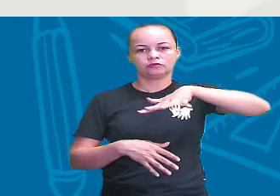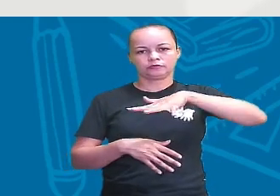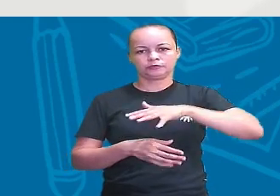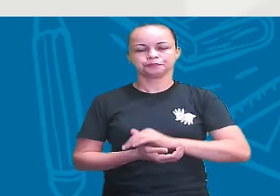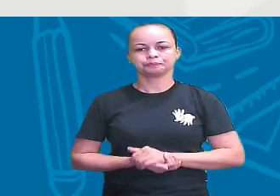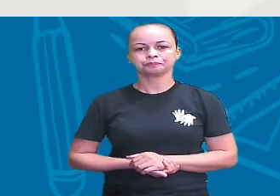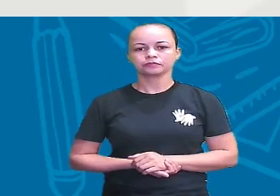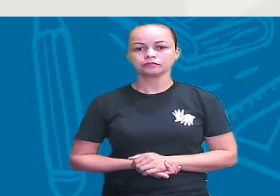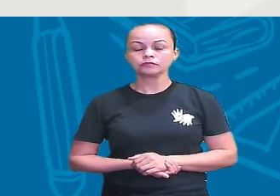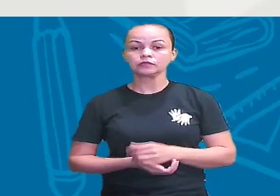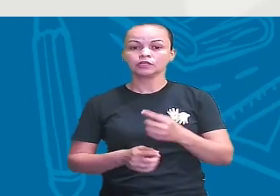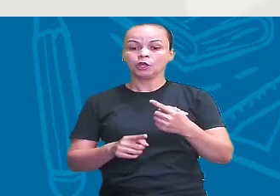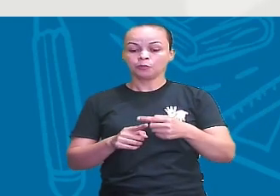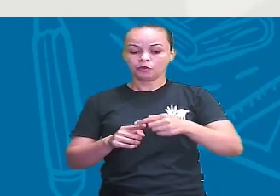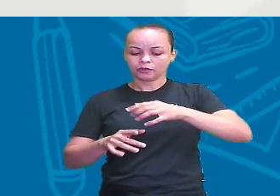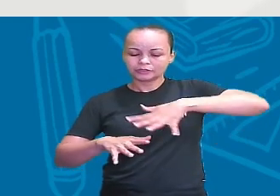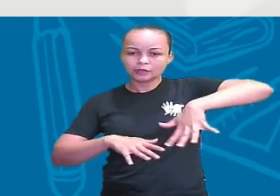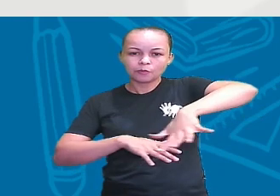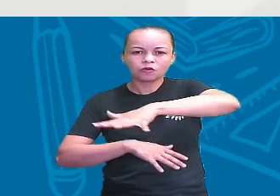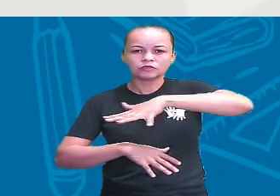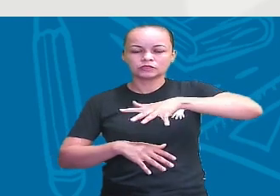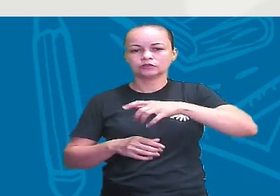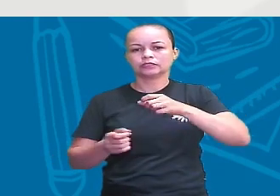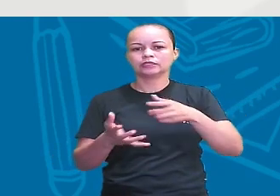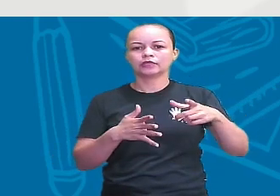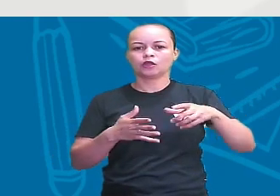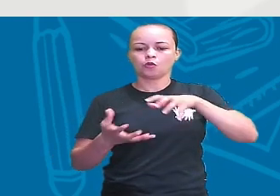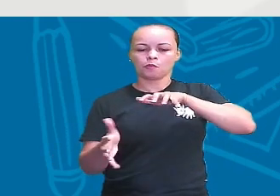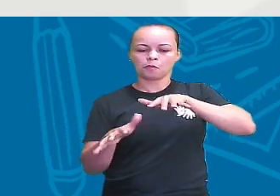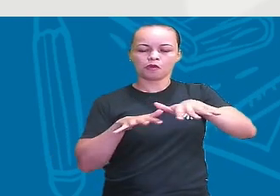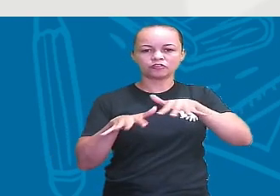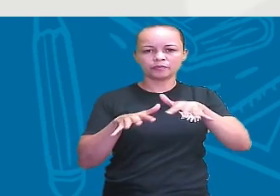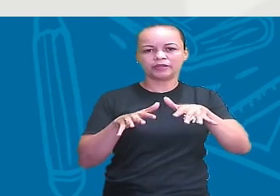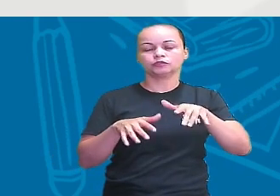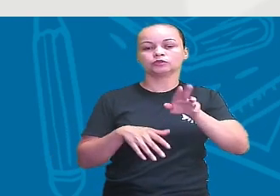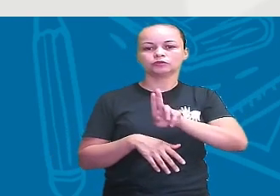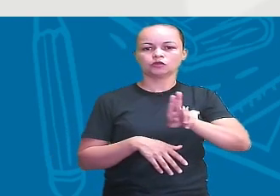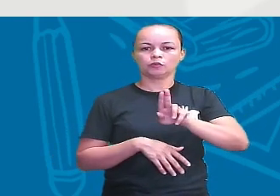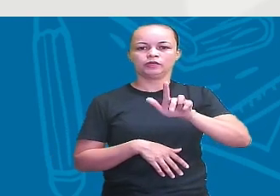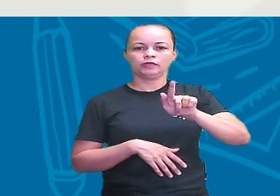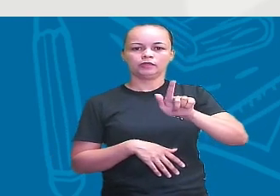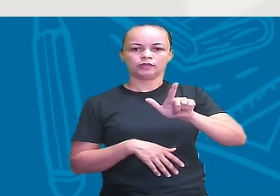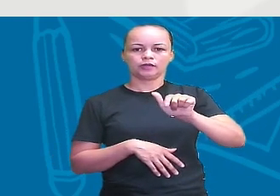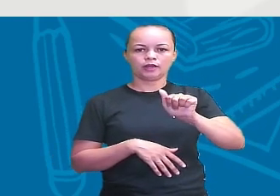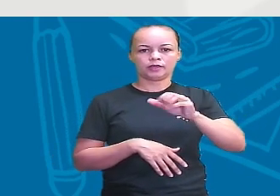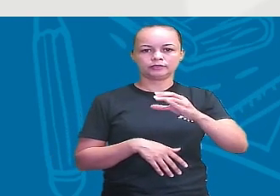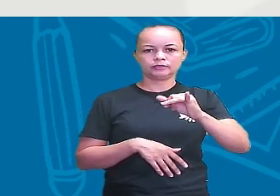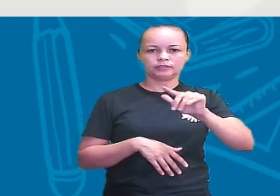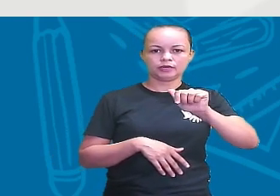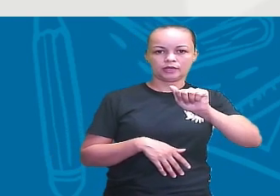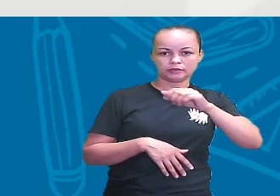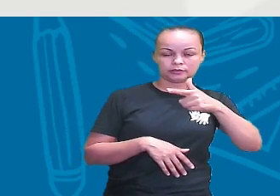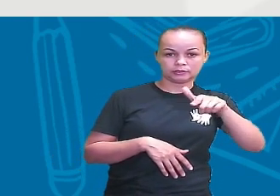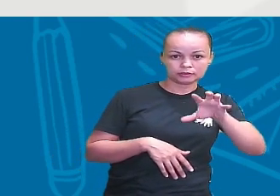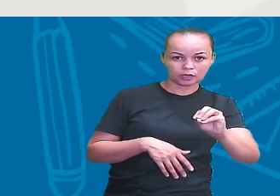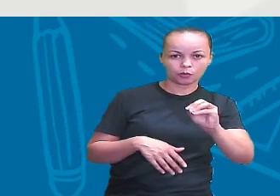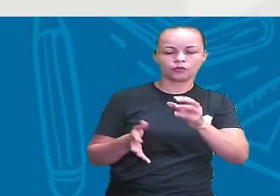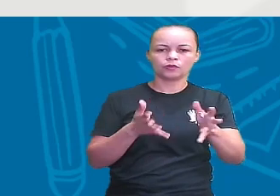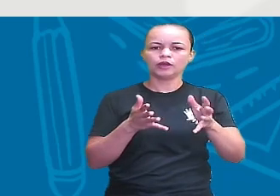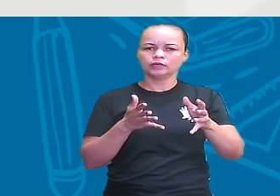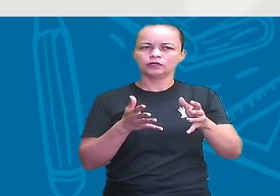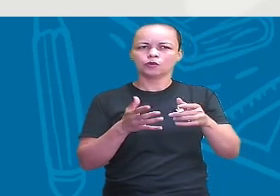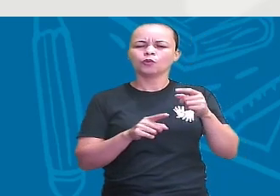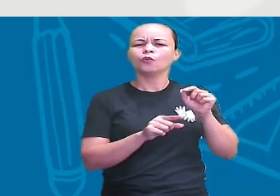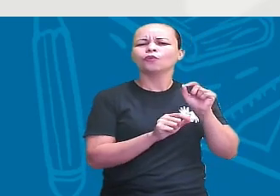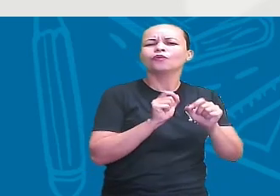existia um momento na Terra que eles chamam de glaciação. O que é isso, professor? O planeta Terra, ele teve baixas